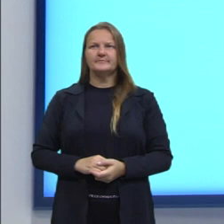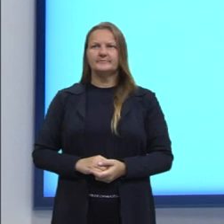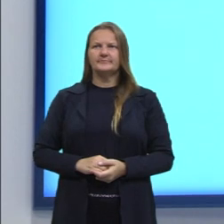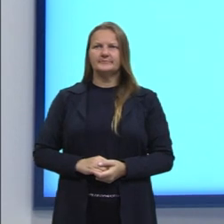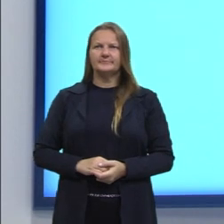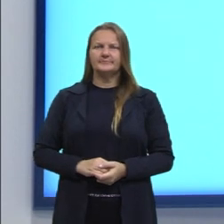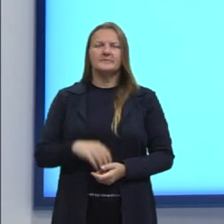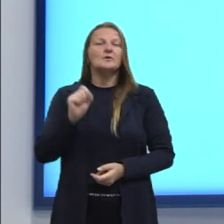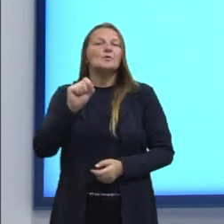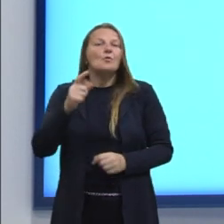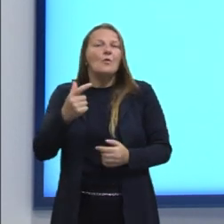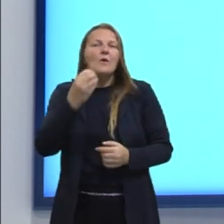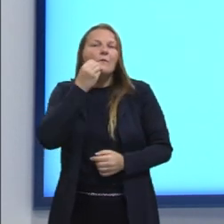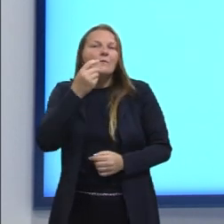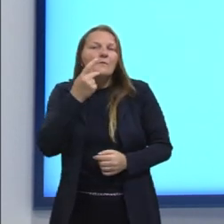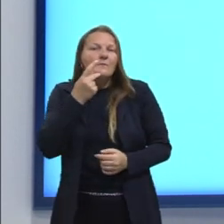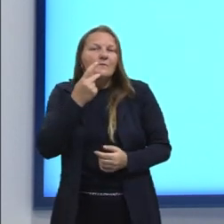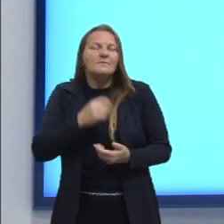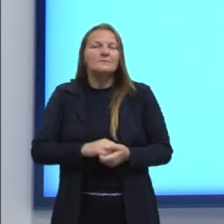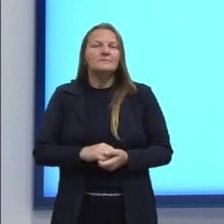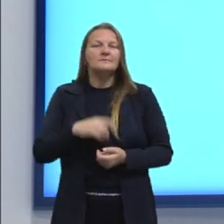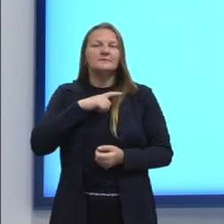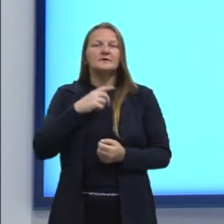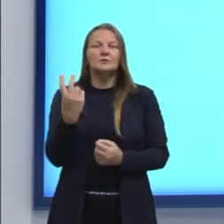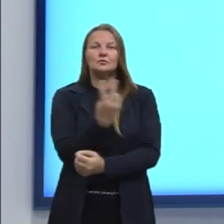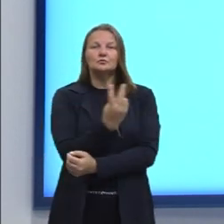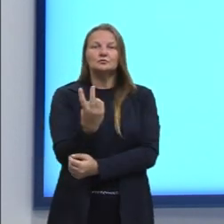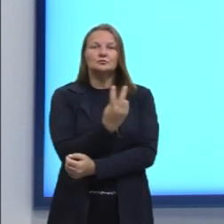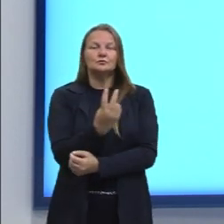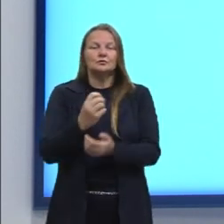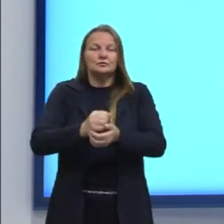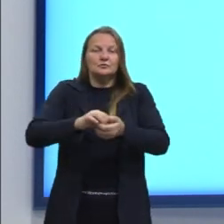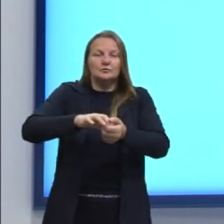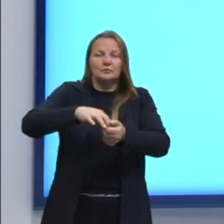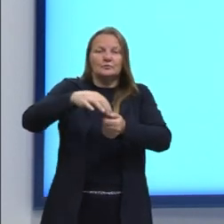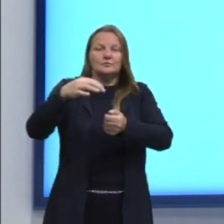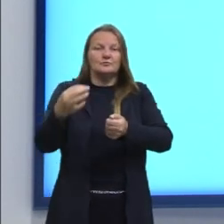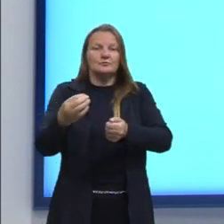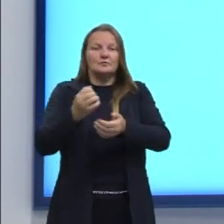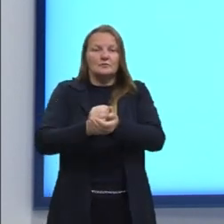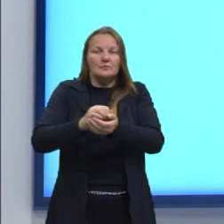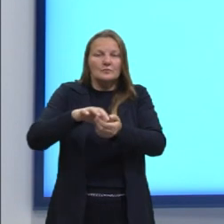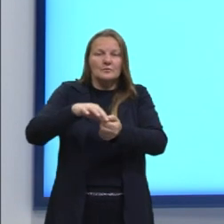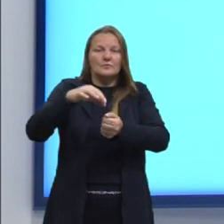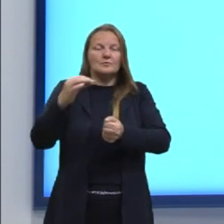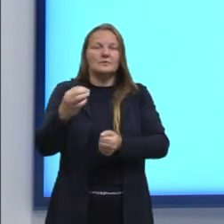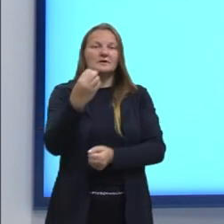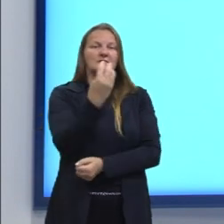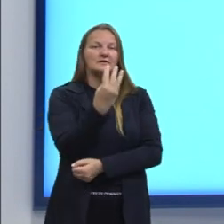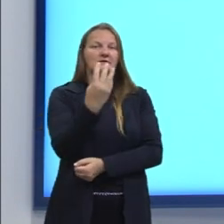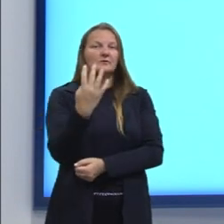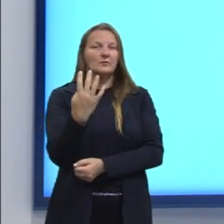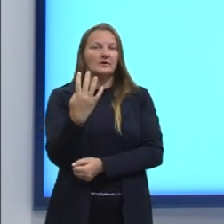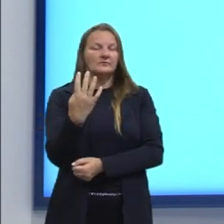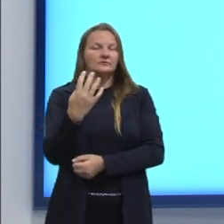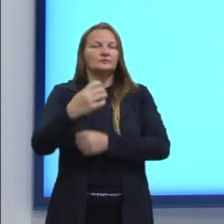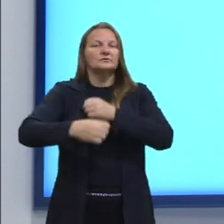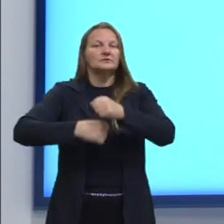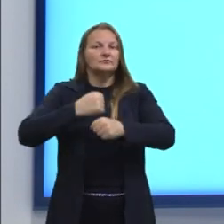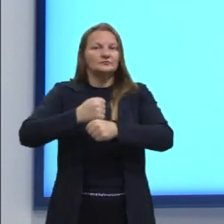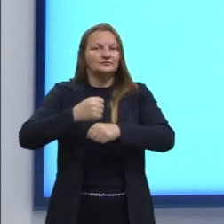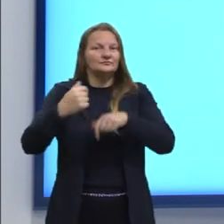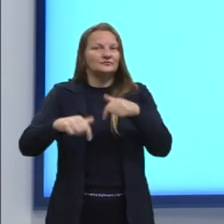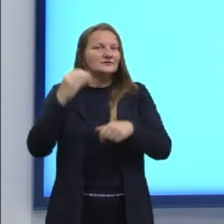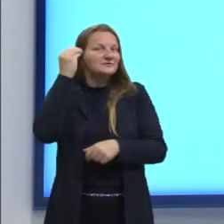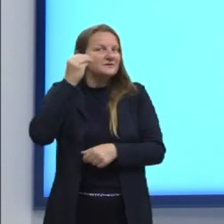Qual é a probabilidade de que ambos os sorteados tenham 34 anos de trabalho? A